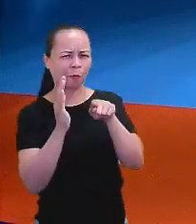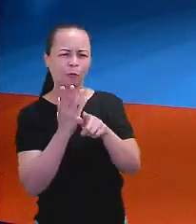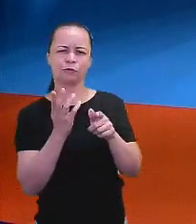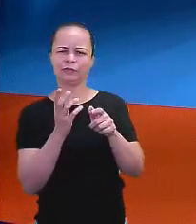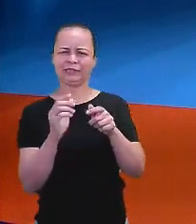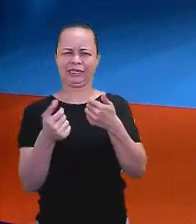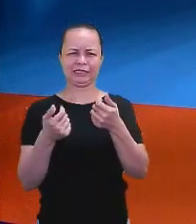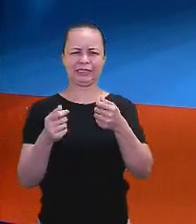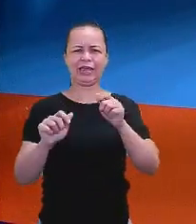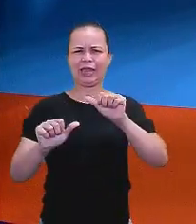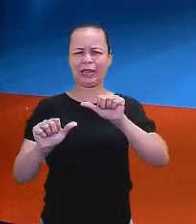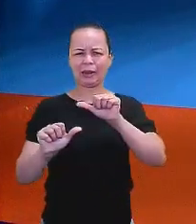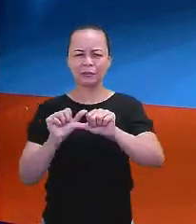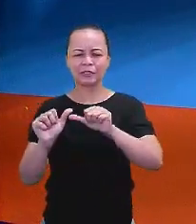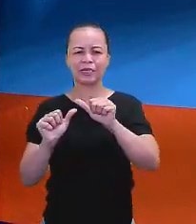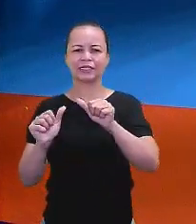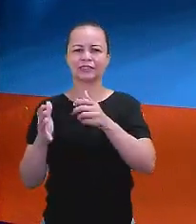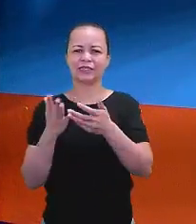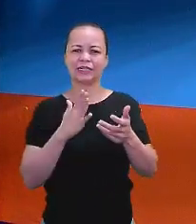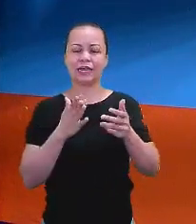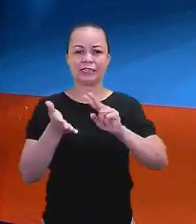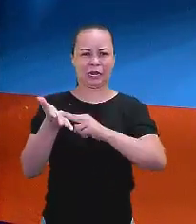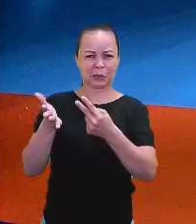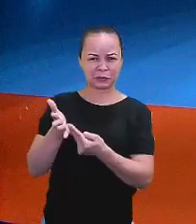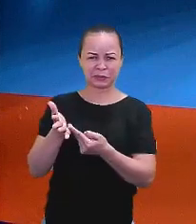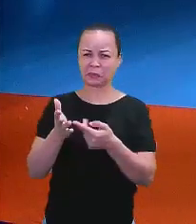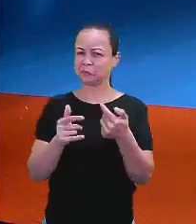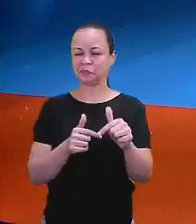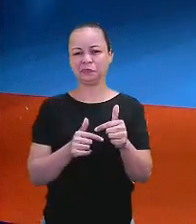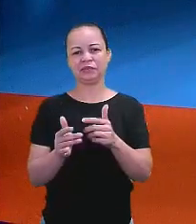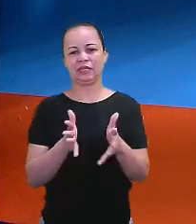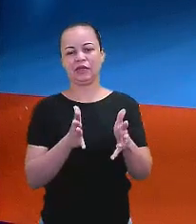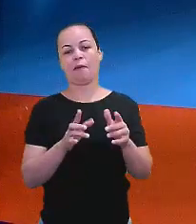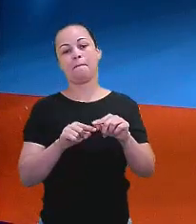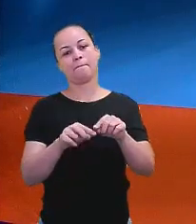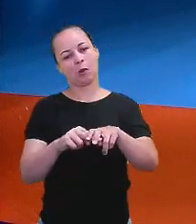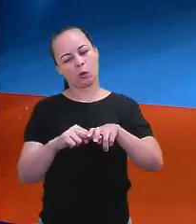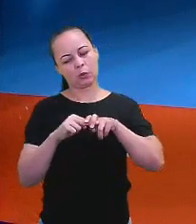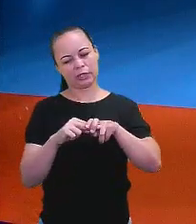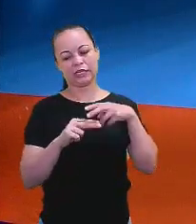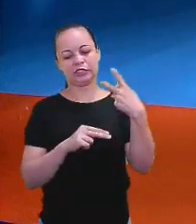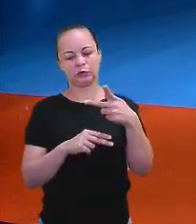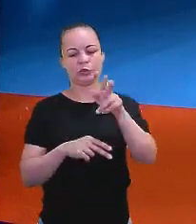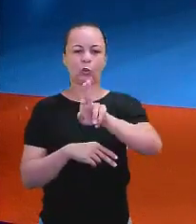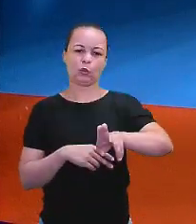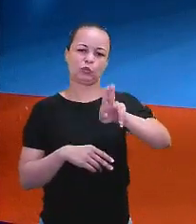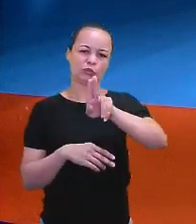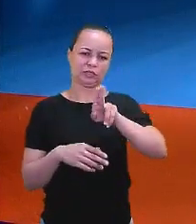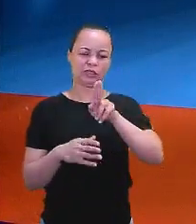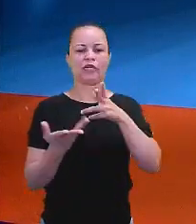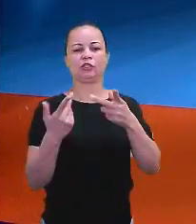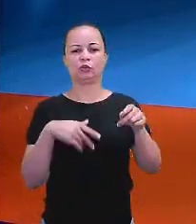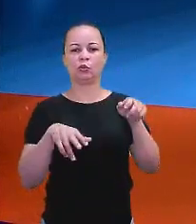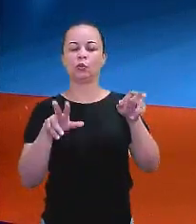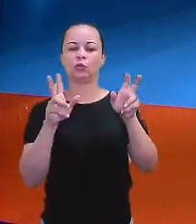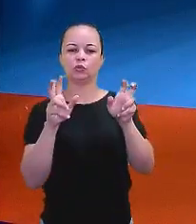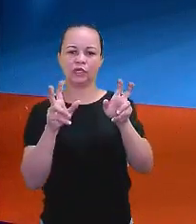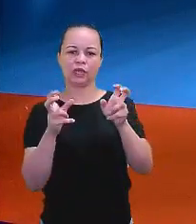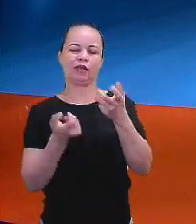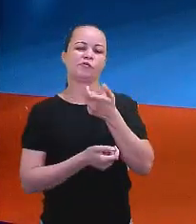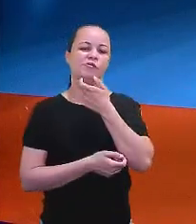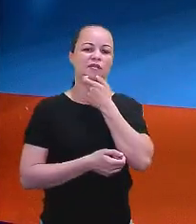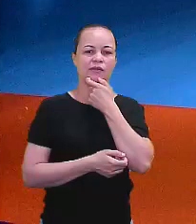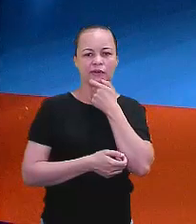tradução. Por isso que eu tô usando o termo já em inglês. Sabe por quê, meus queridos? Como